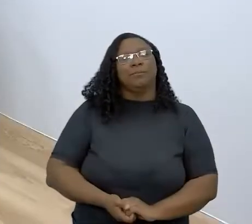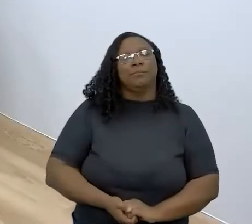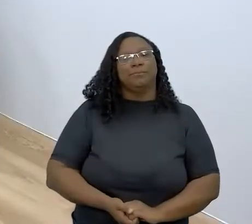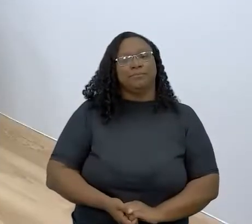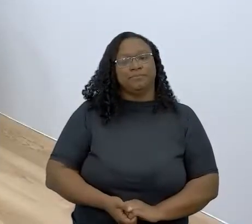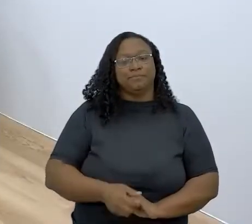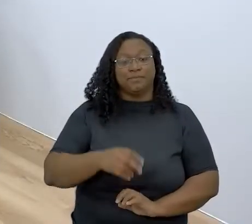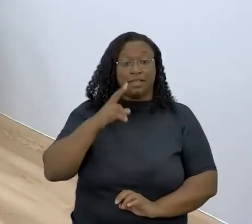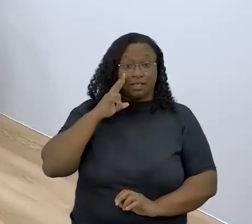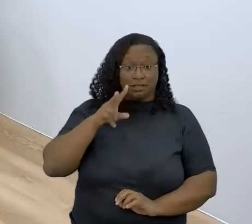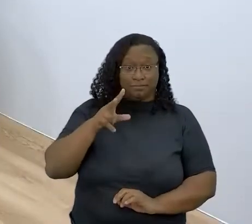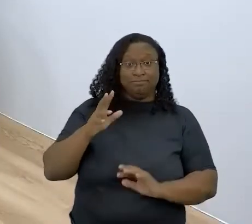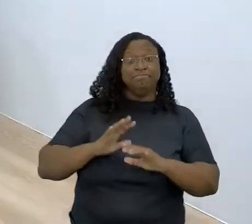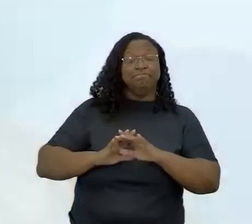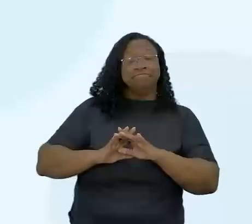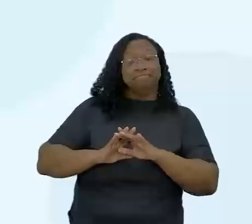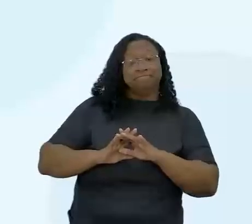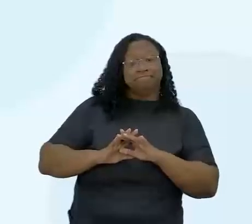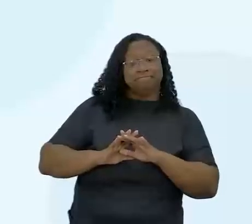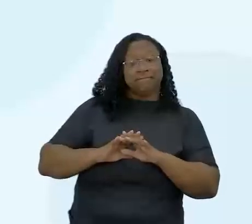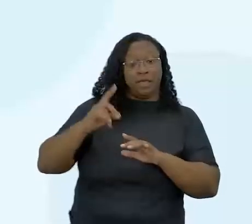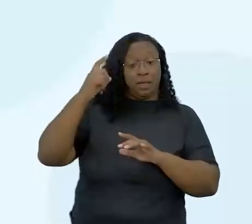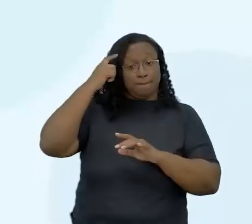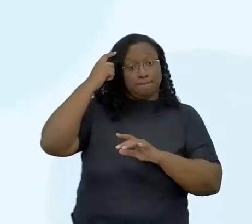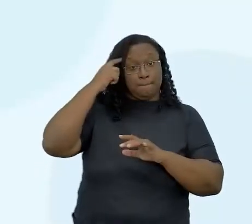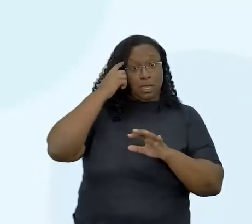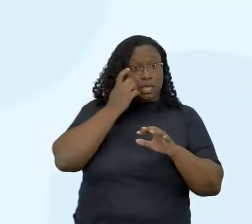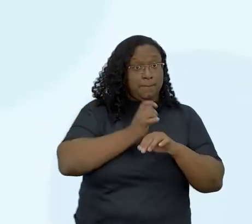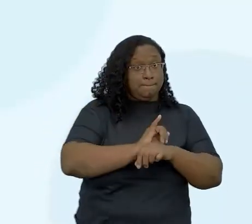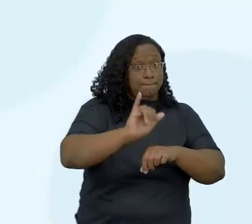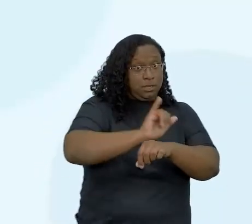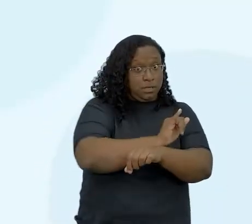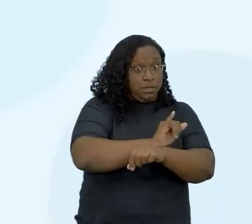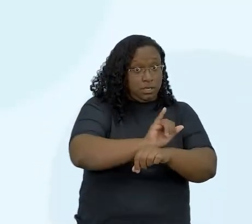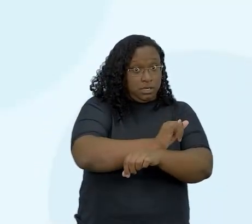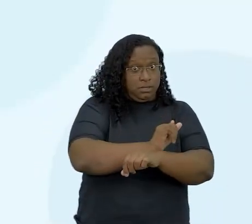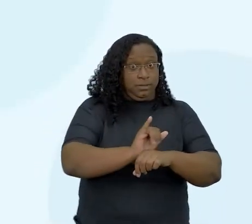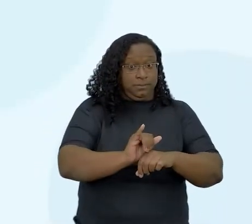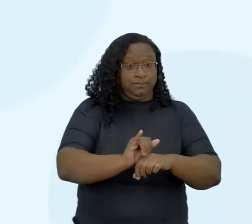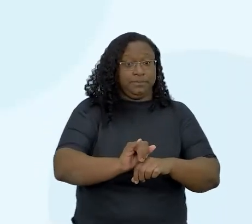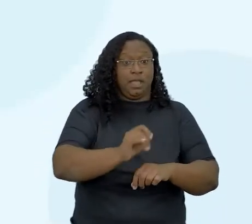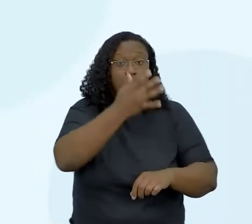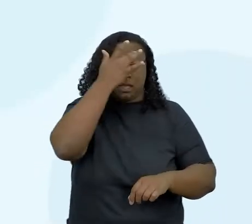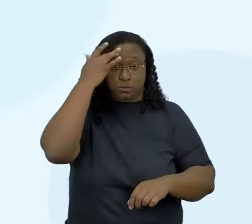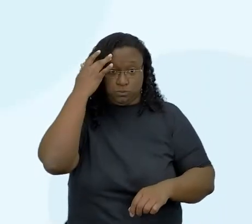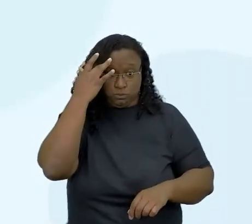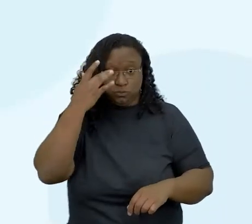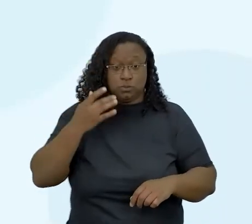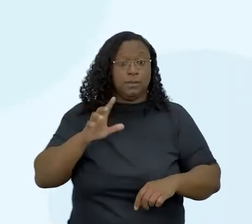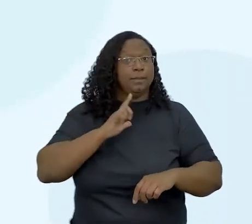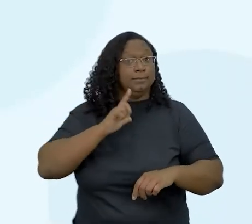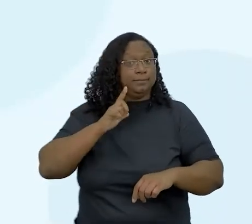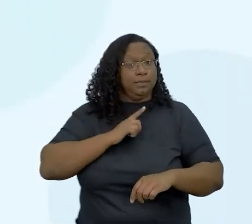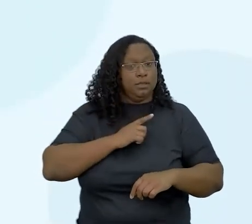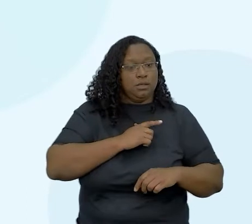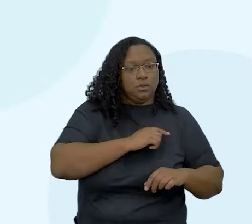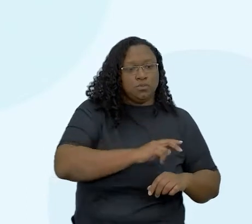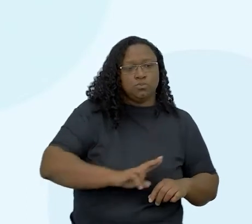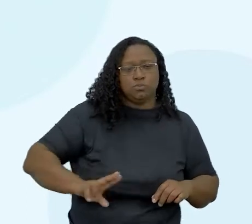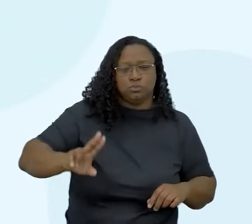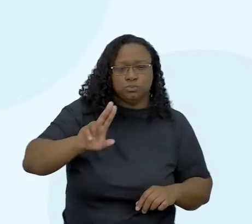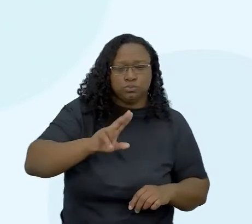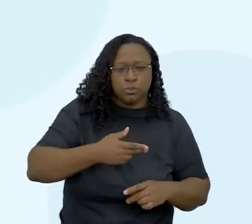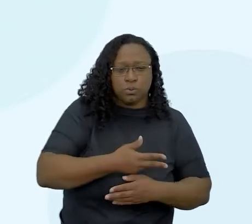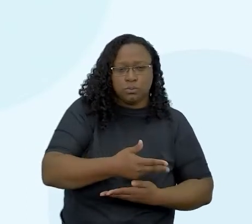Olha na tela de novo aparecendo, pensamento estratégico, que é a qualidade de quem tem e utiliza meios desenvolvidos para conseguir alguma